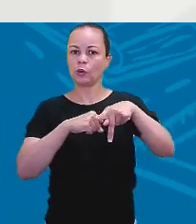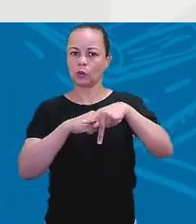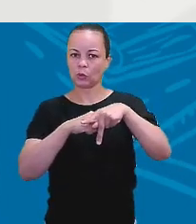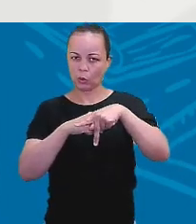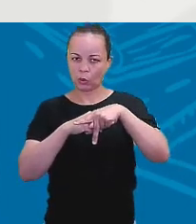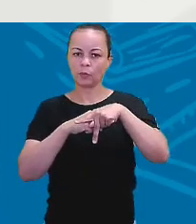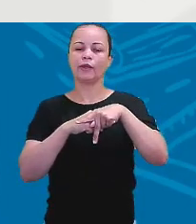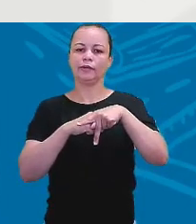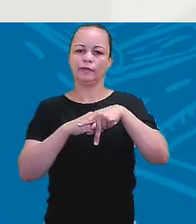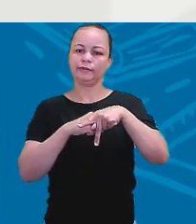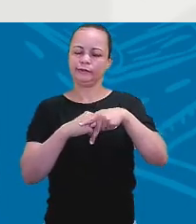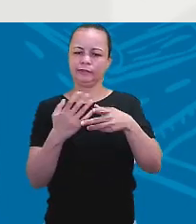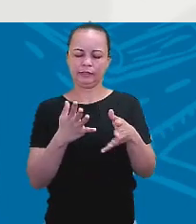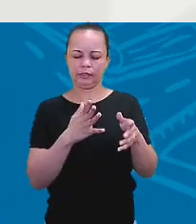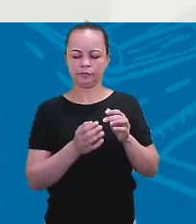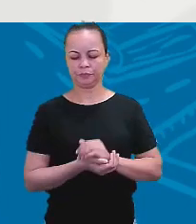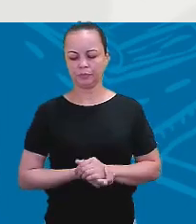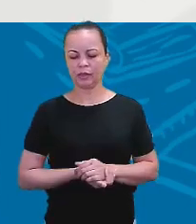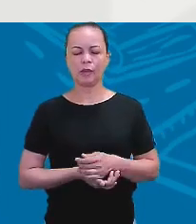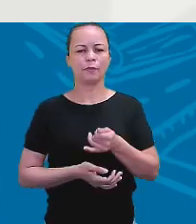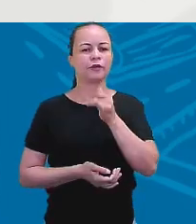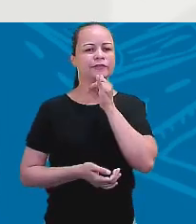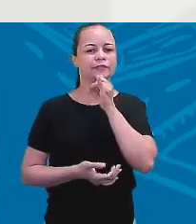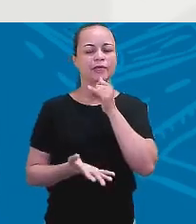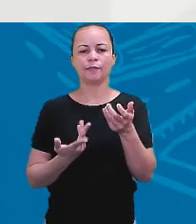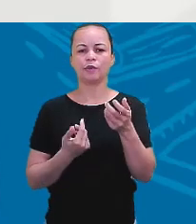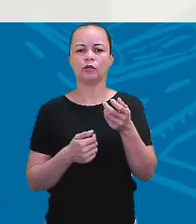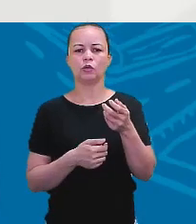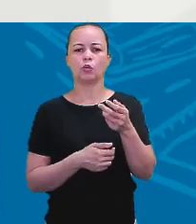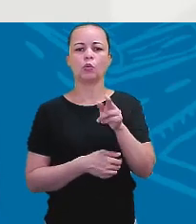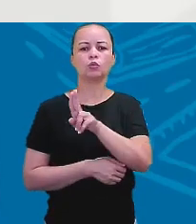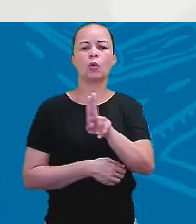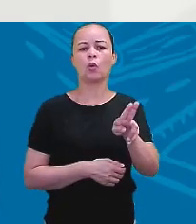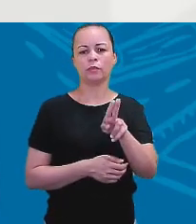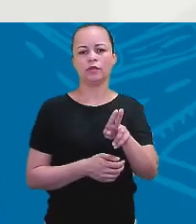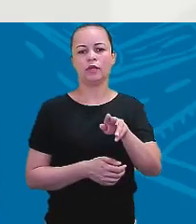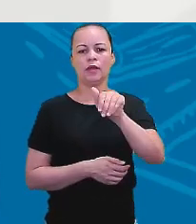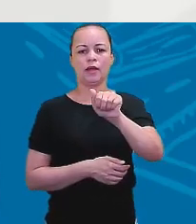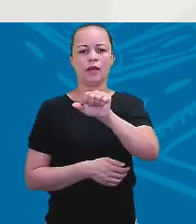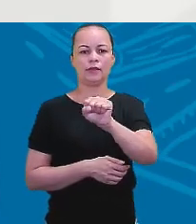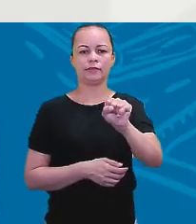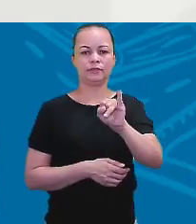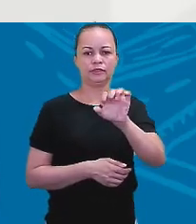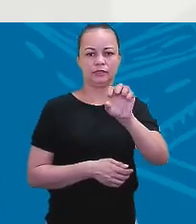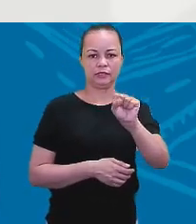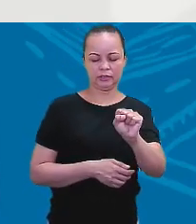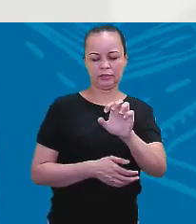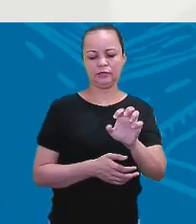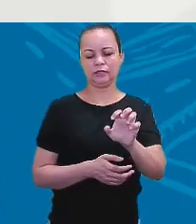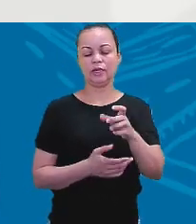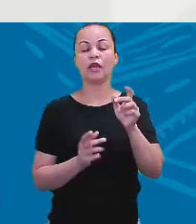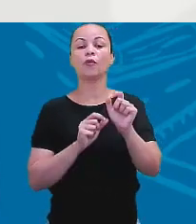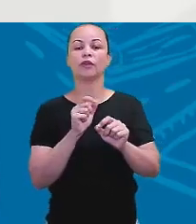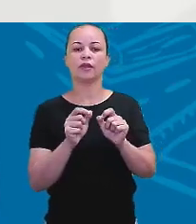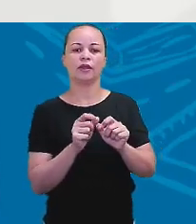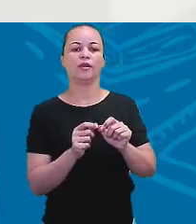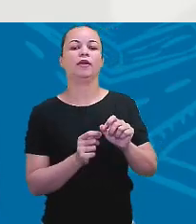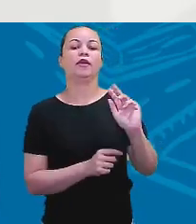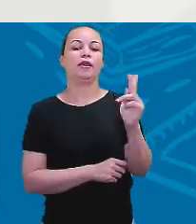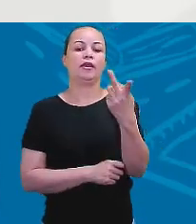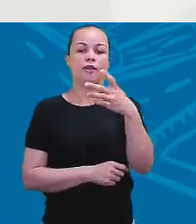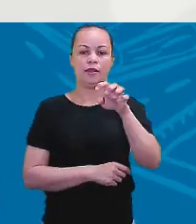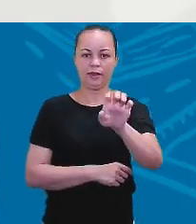question, nunca aceita nome. Por exemplo, como é meu nome? Assis. Assis é he, ele. Então,